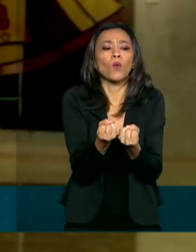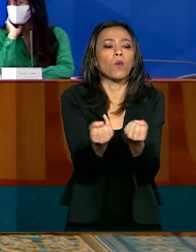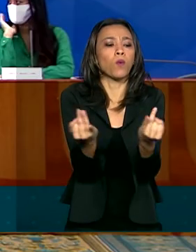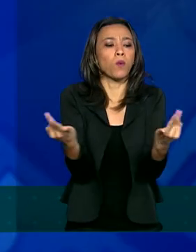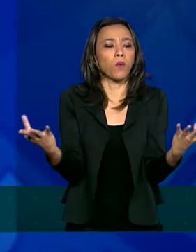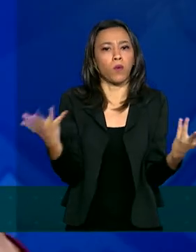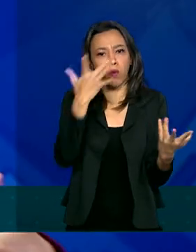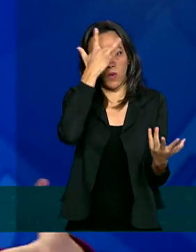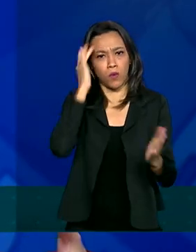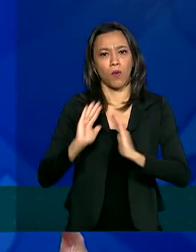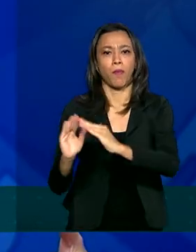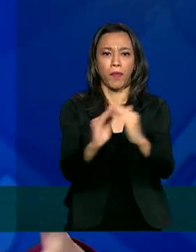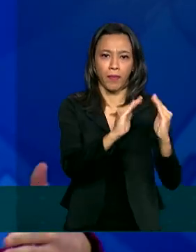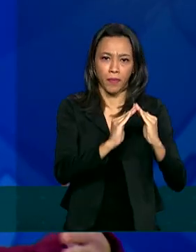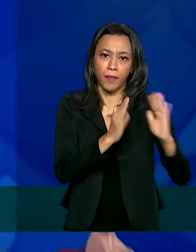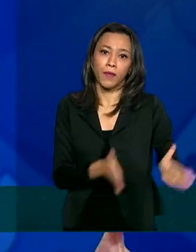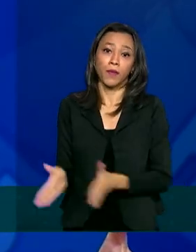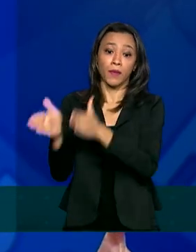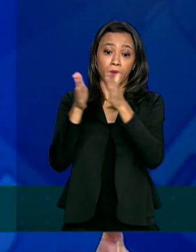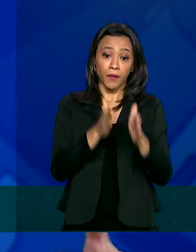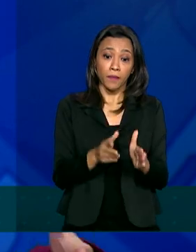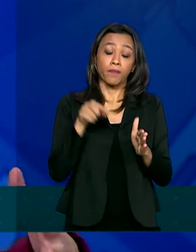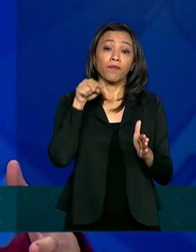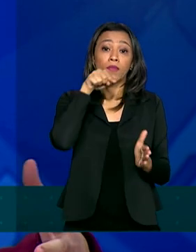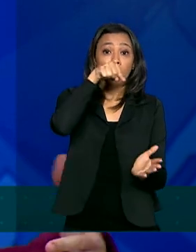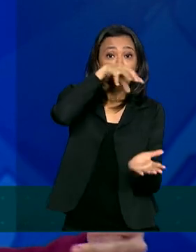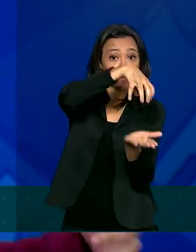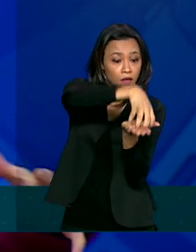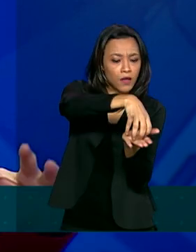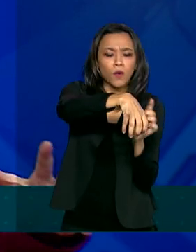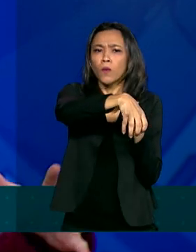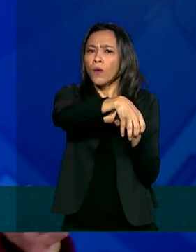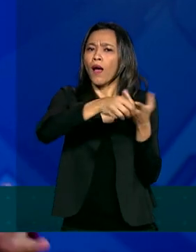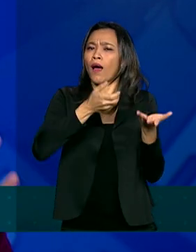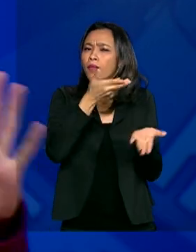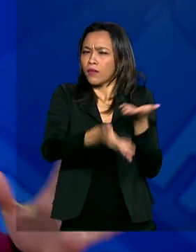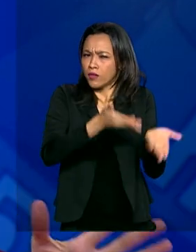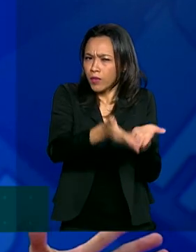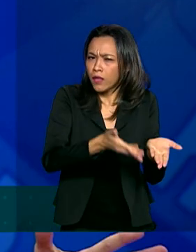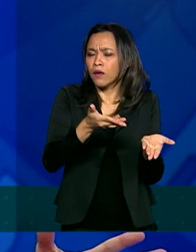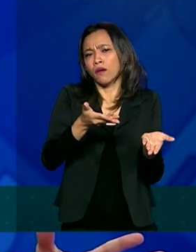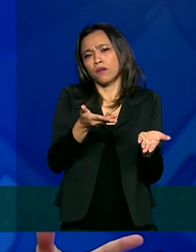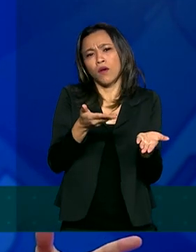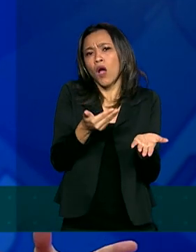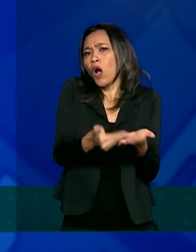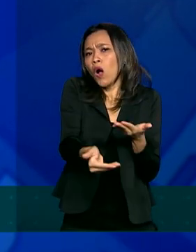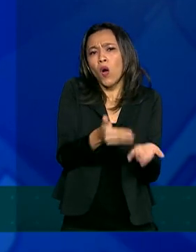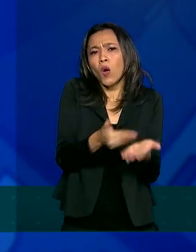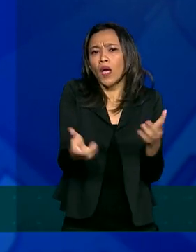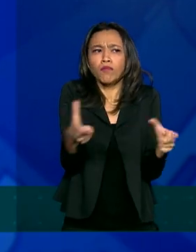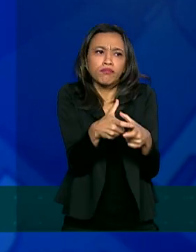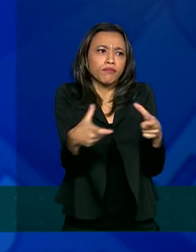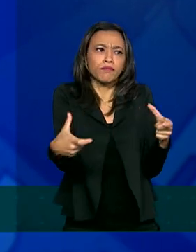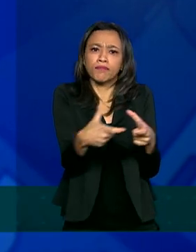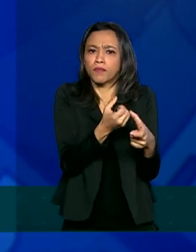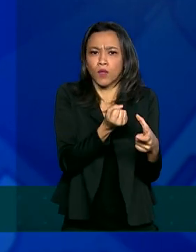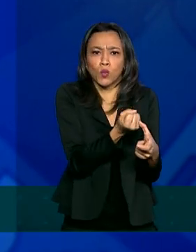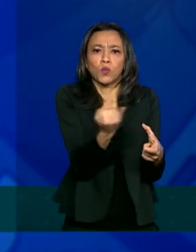habitantes do município. O Centro de Atendimento, ele pode ser para municípios de qualquer porte populacional. Já